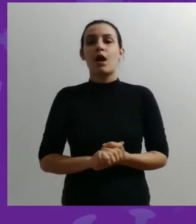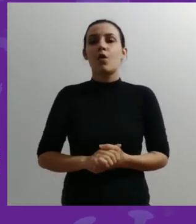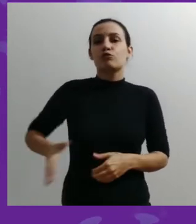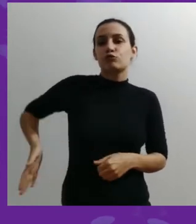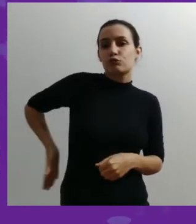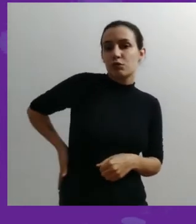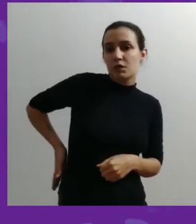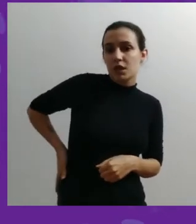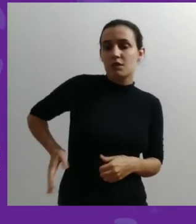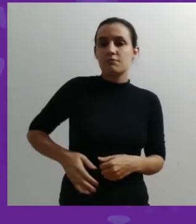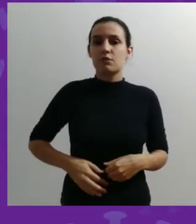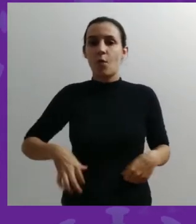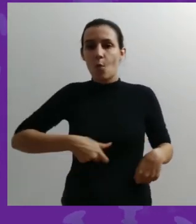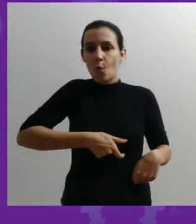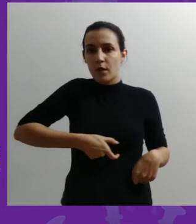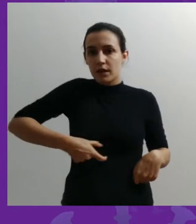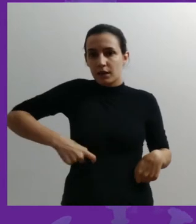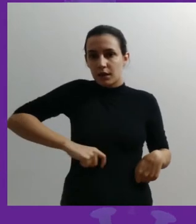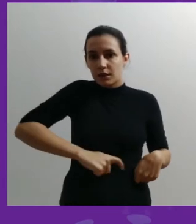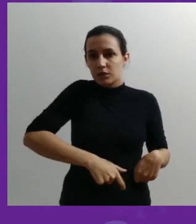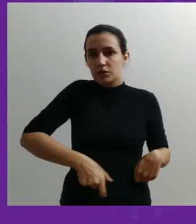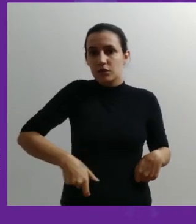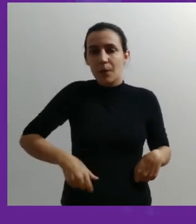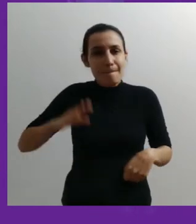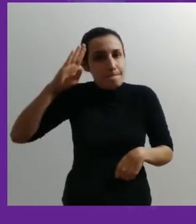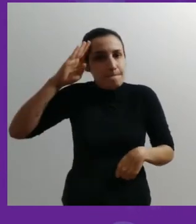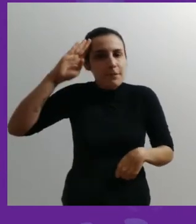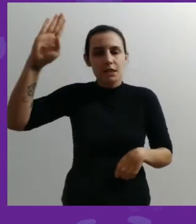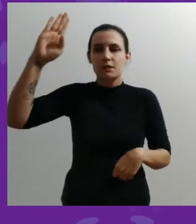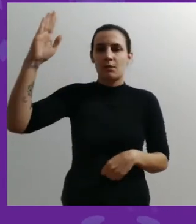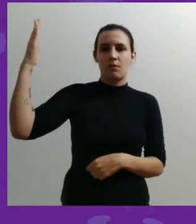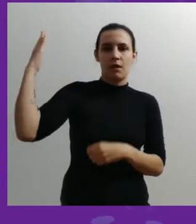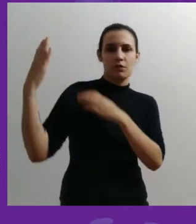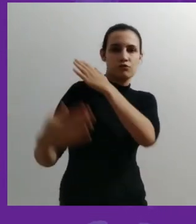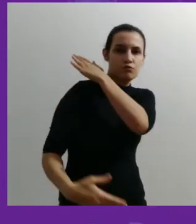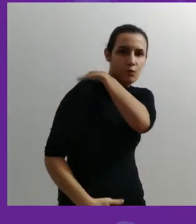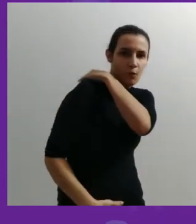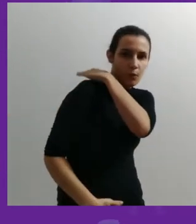os rins, o intestino e principalmente os pulmões.